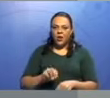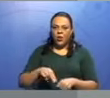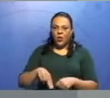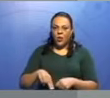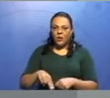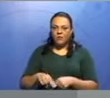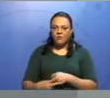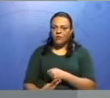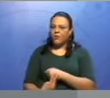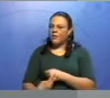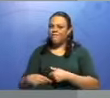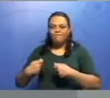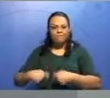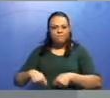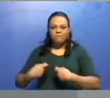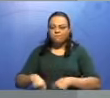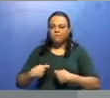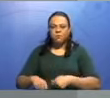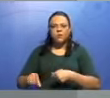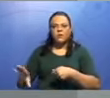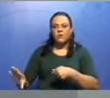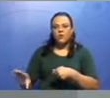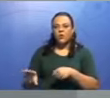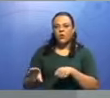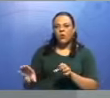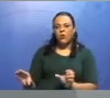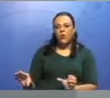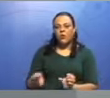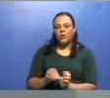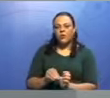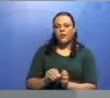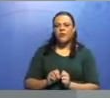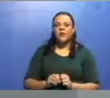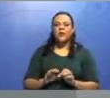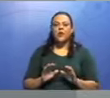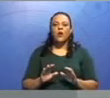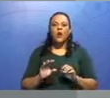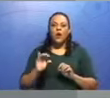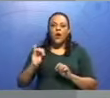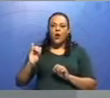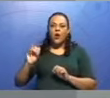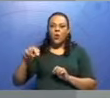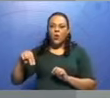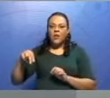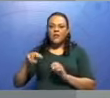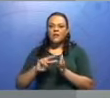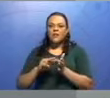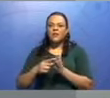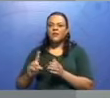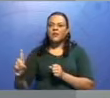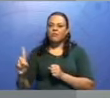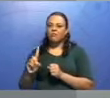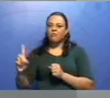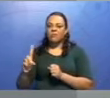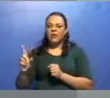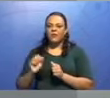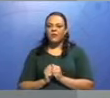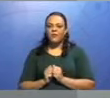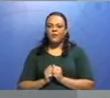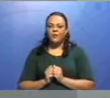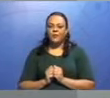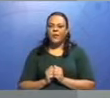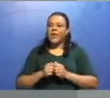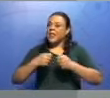precisa do complemento. Então, in, para você não confundir, não. Intransitivo